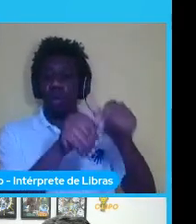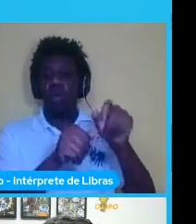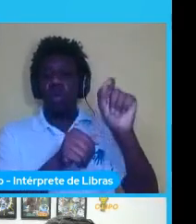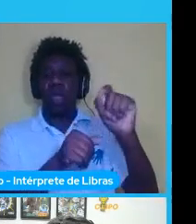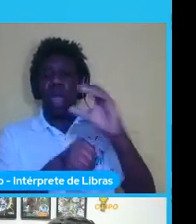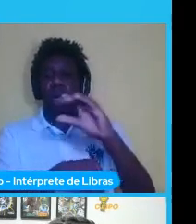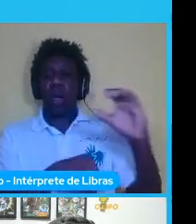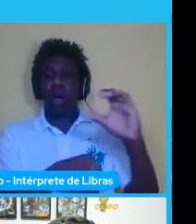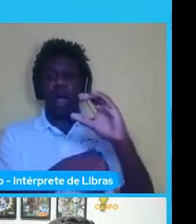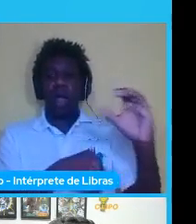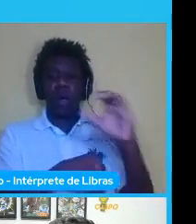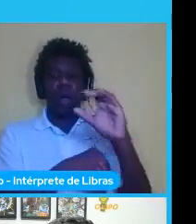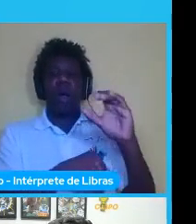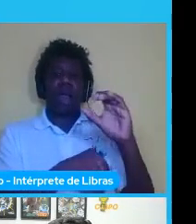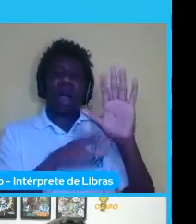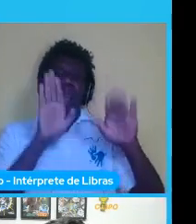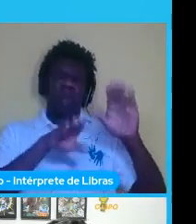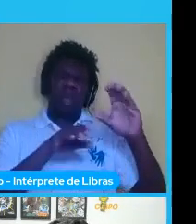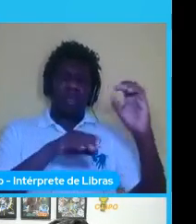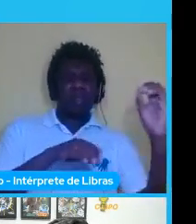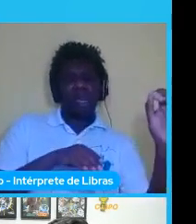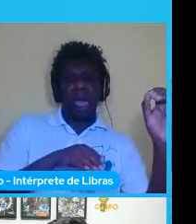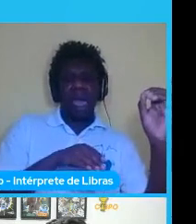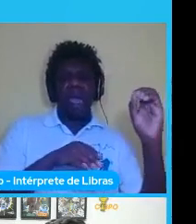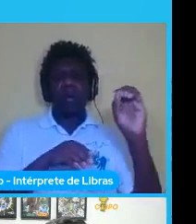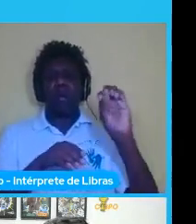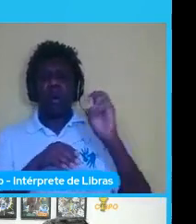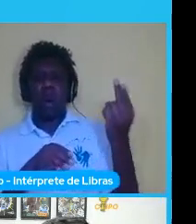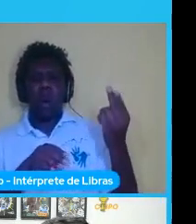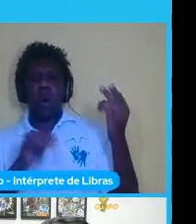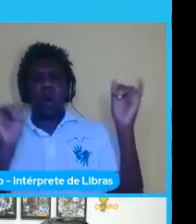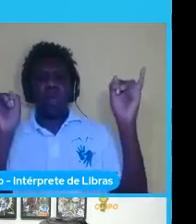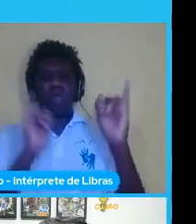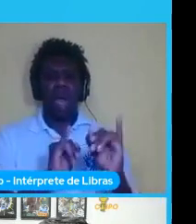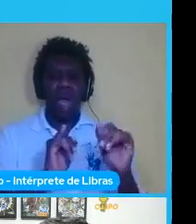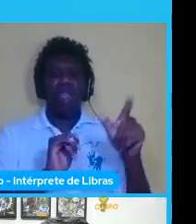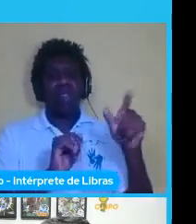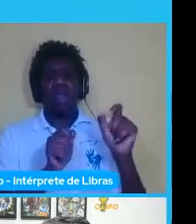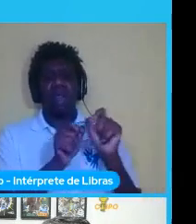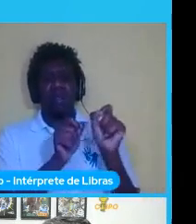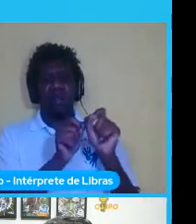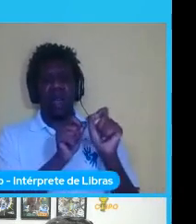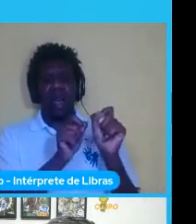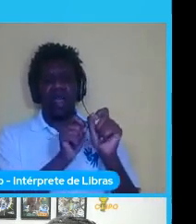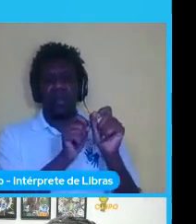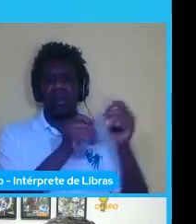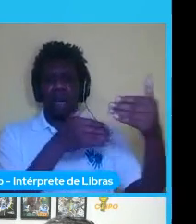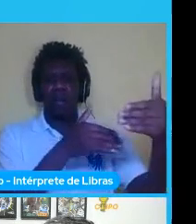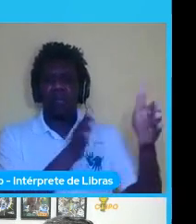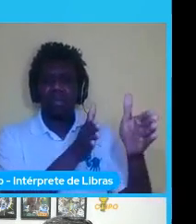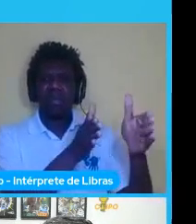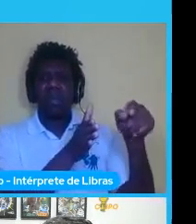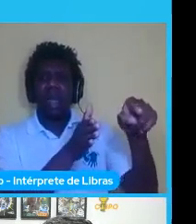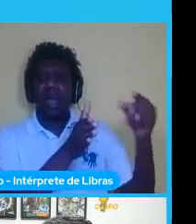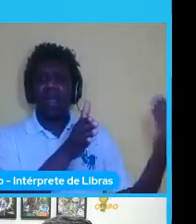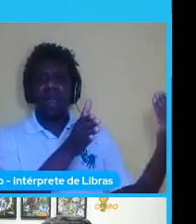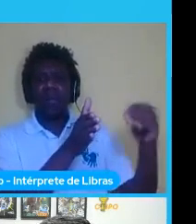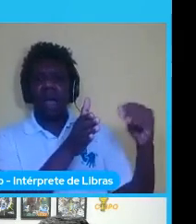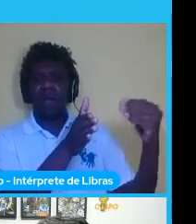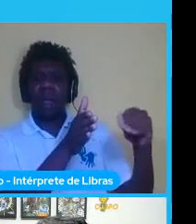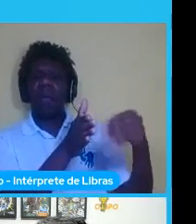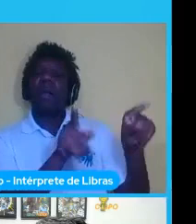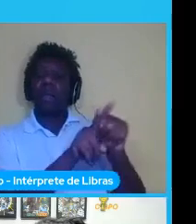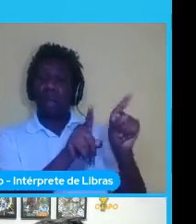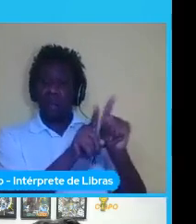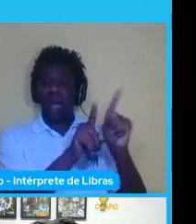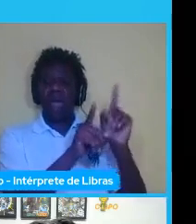sai gerando aqui não sei se está muito claro mas ele gera umas caixinhas aqui e a parte de contagem então toda